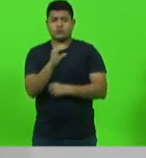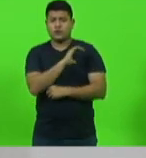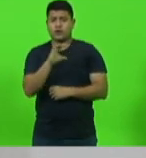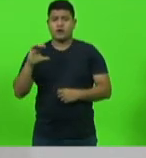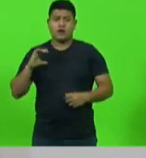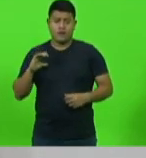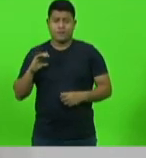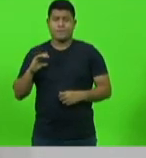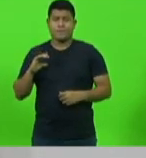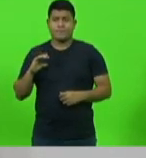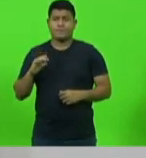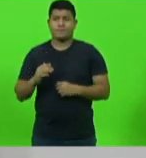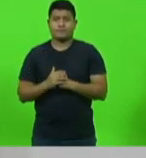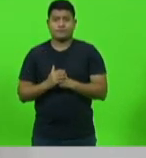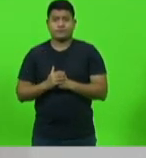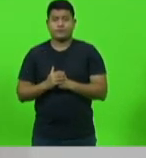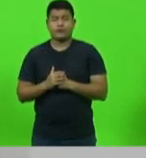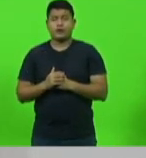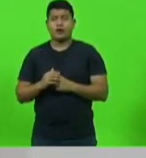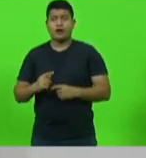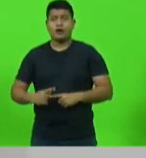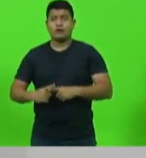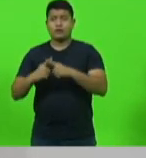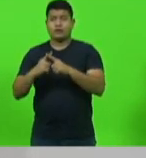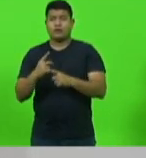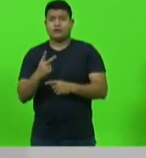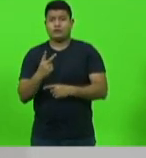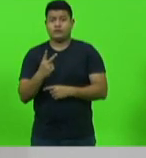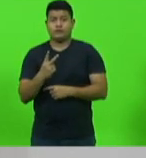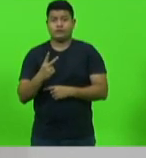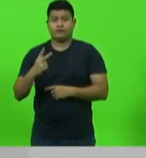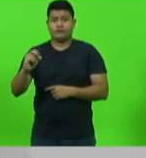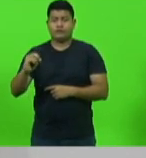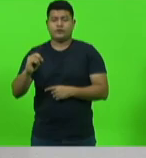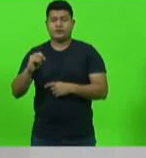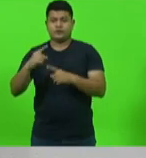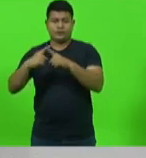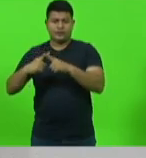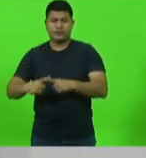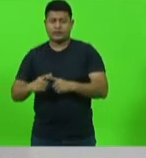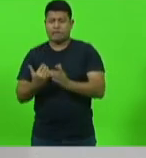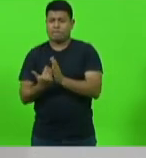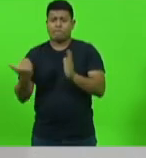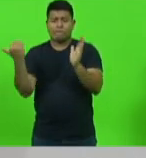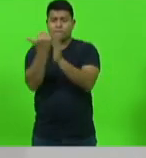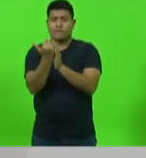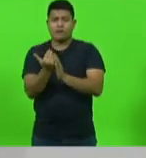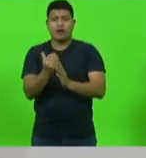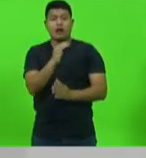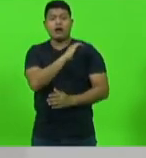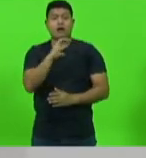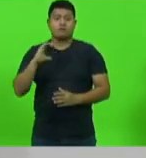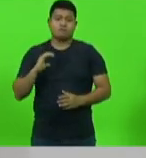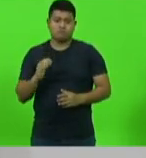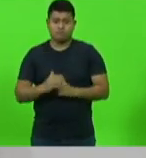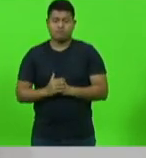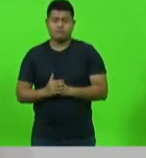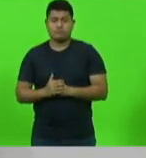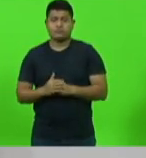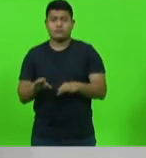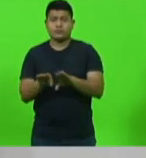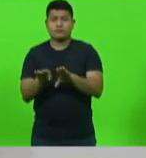multiplicando por até 20 vezes o número atual de cargos comissionados. Além de acabar com a separação